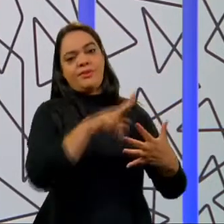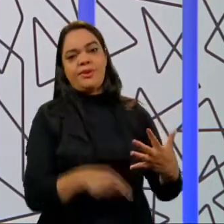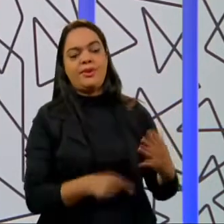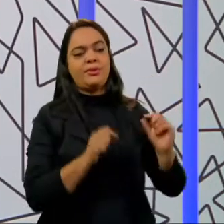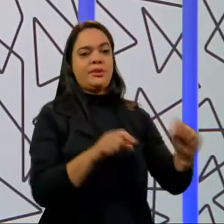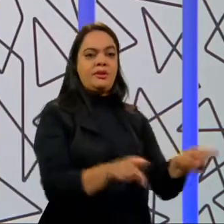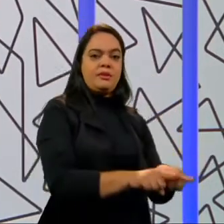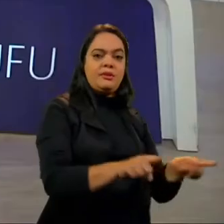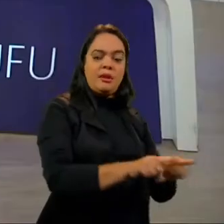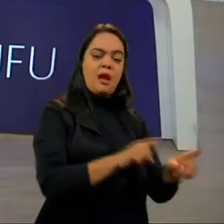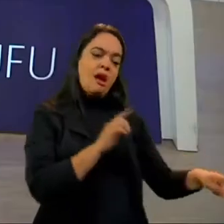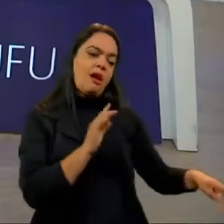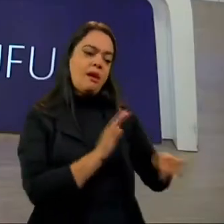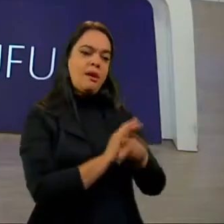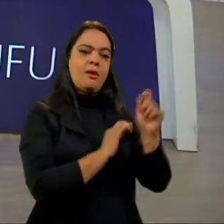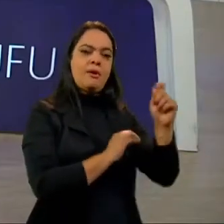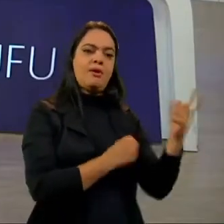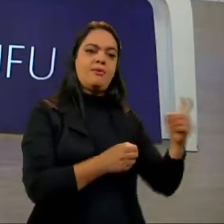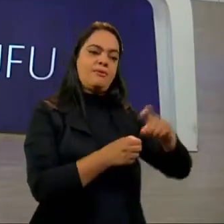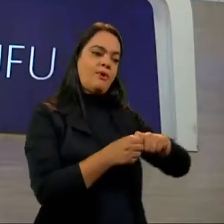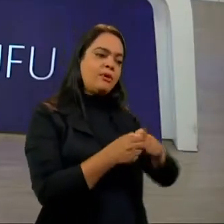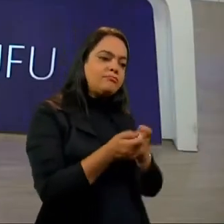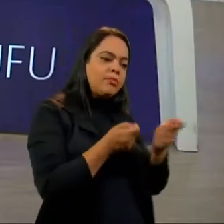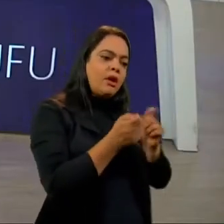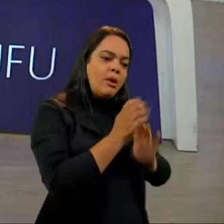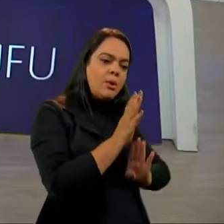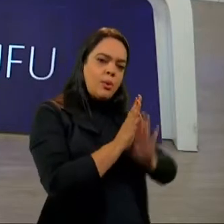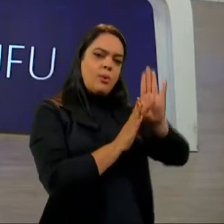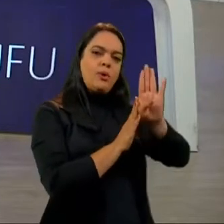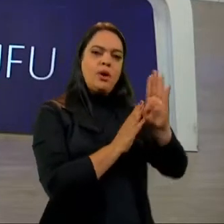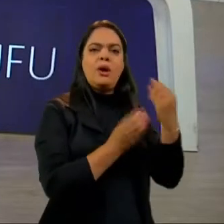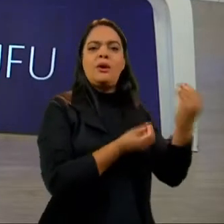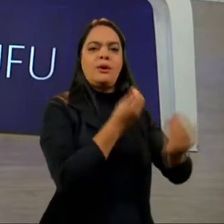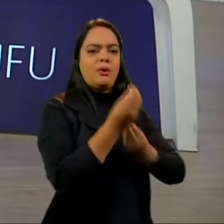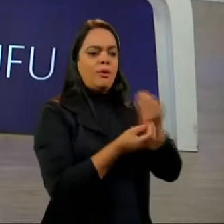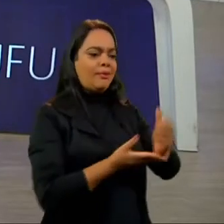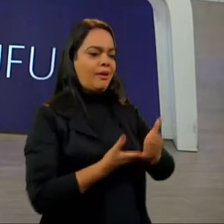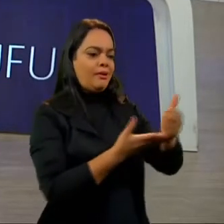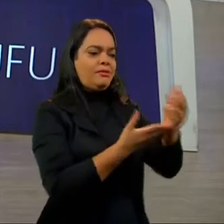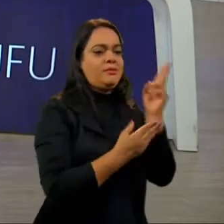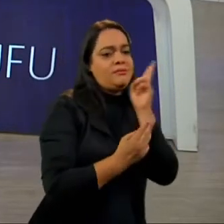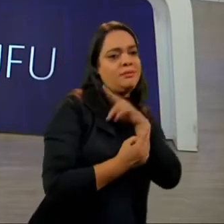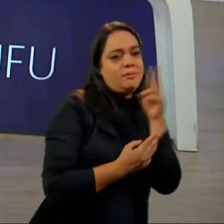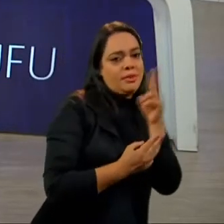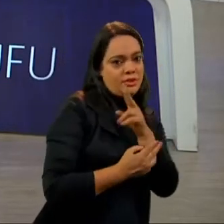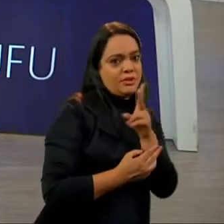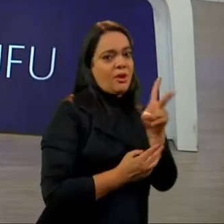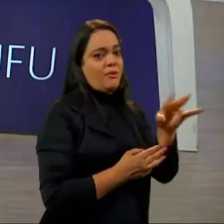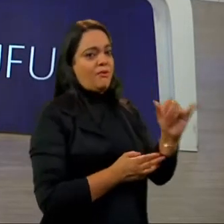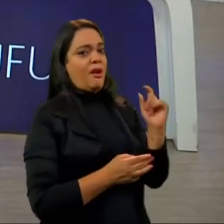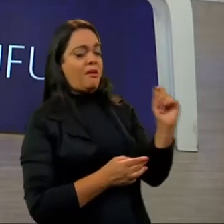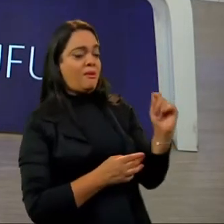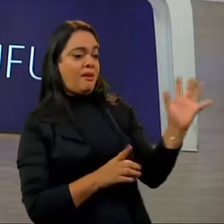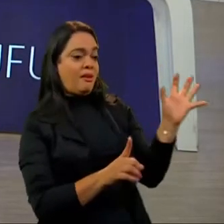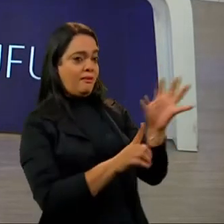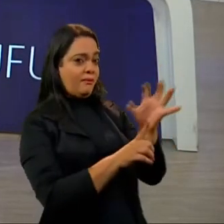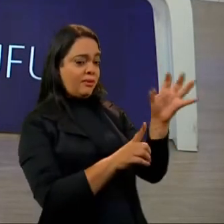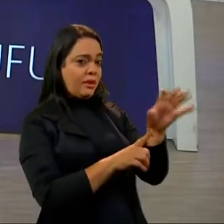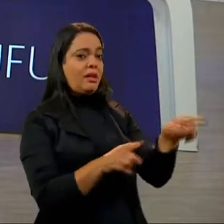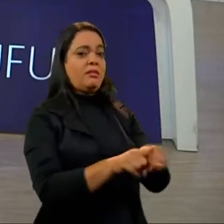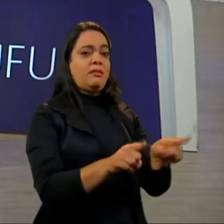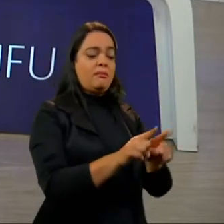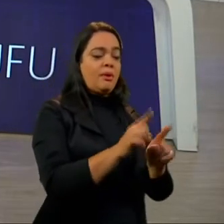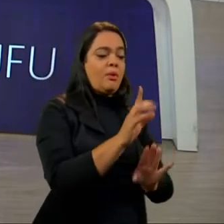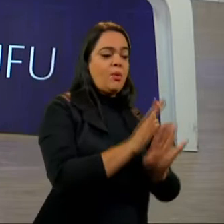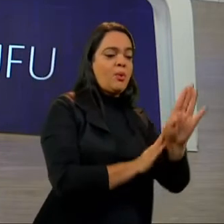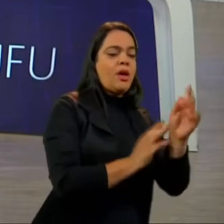também a própria retomada da economia. Ou seja, como que o auxílio emergencial pode impactar na retomada, dado essa